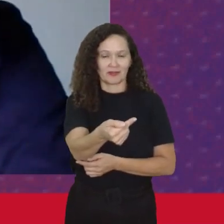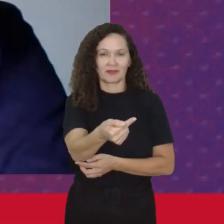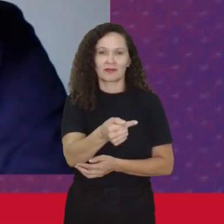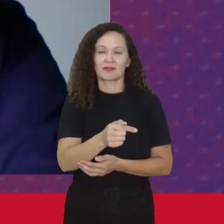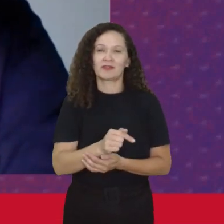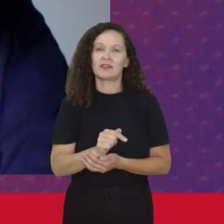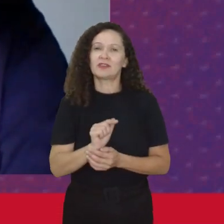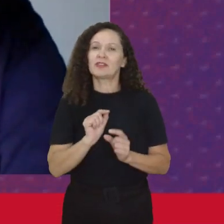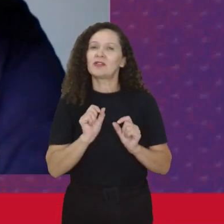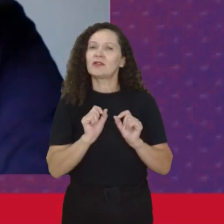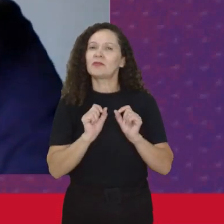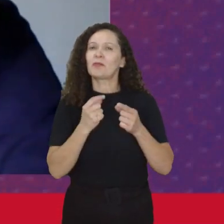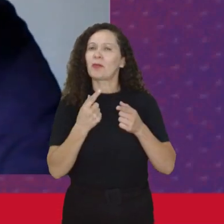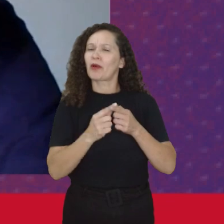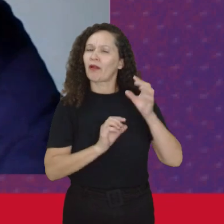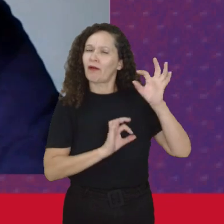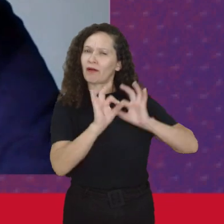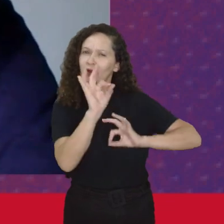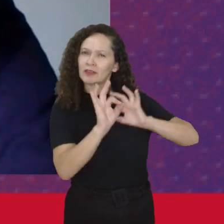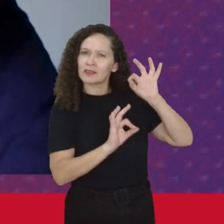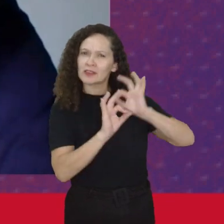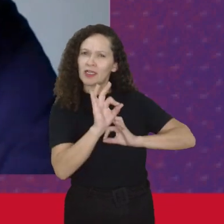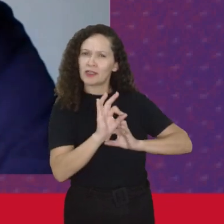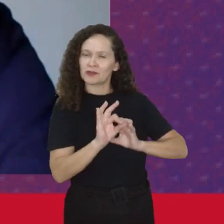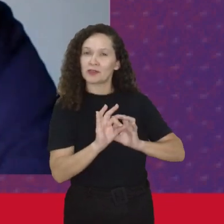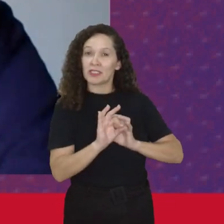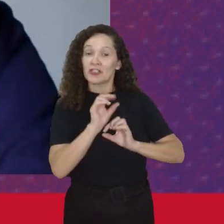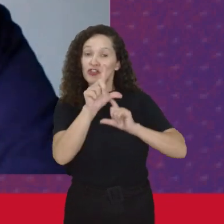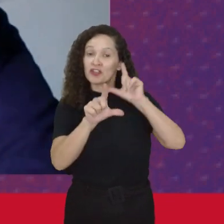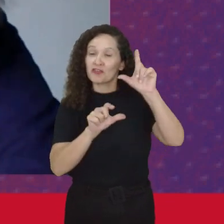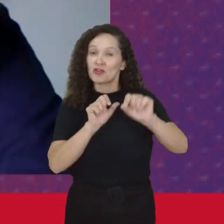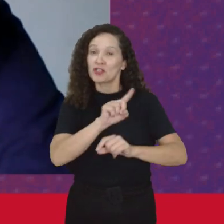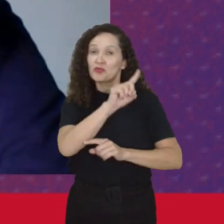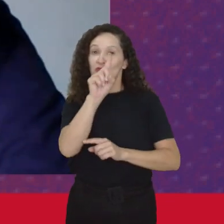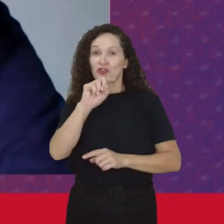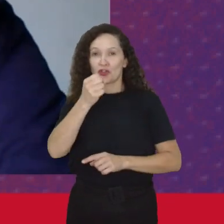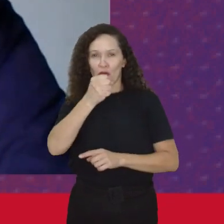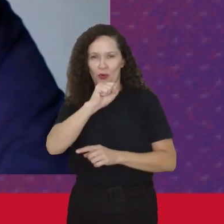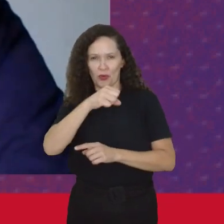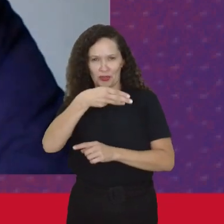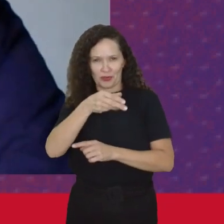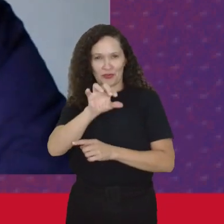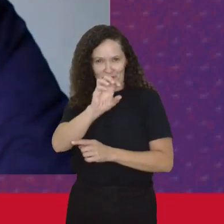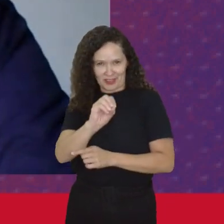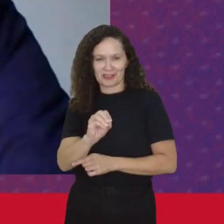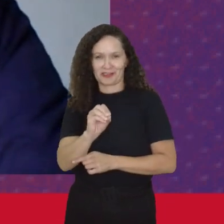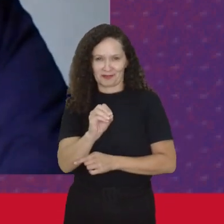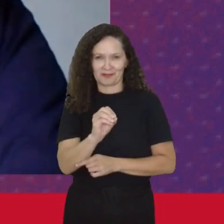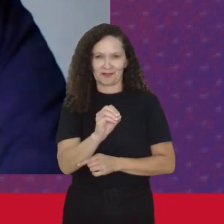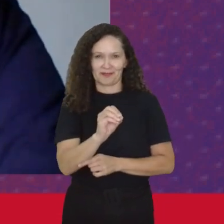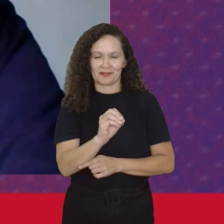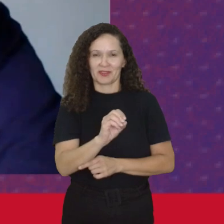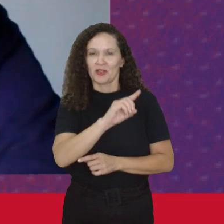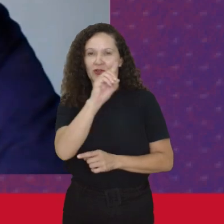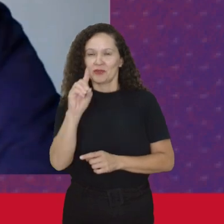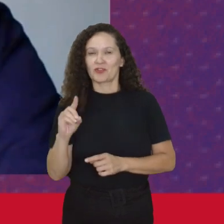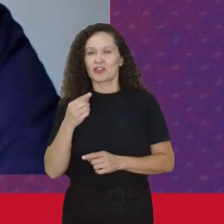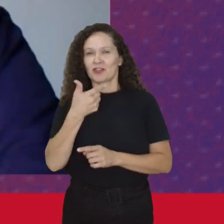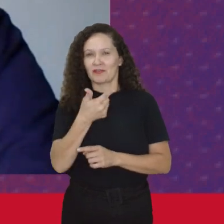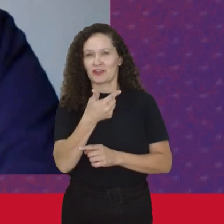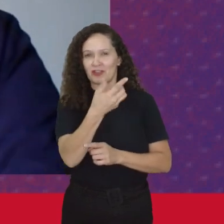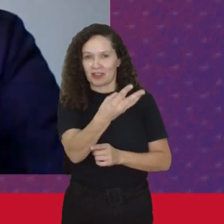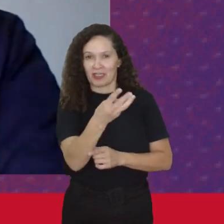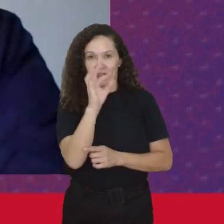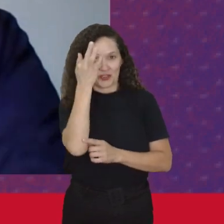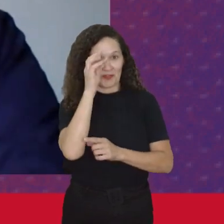Que estava organizado Para ser o oito de março No último domingo 23, 22 de fevereiro